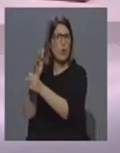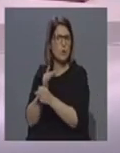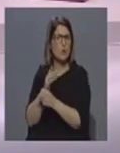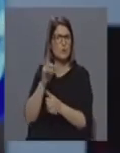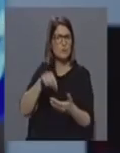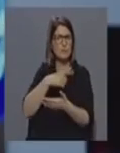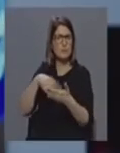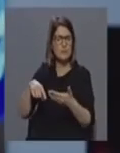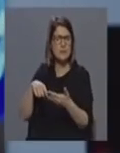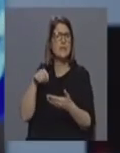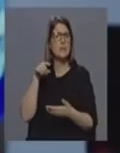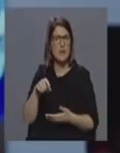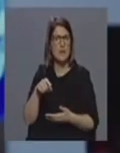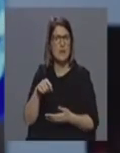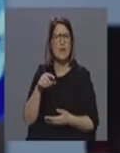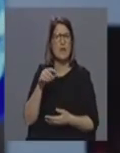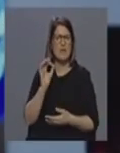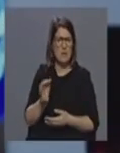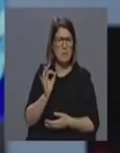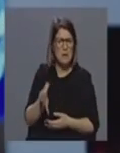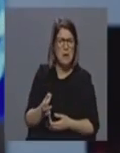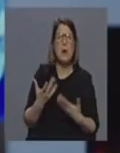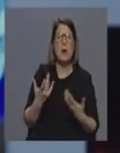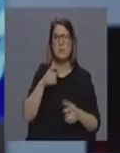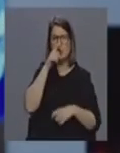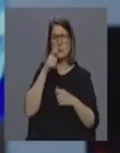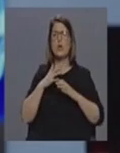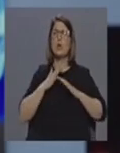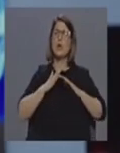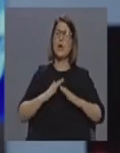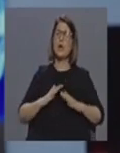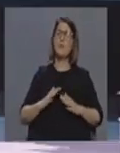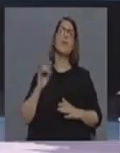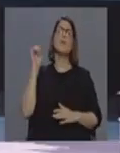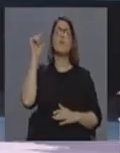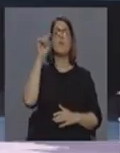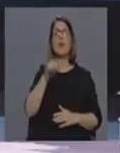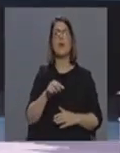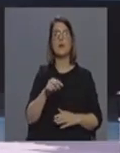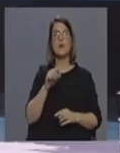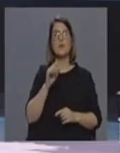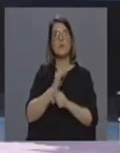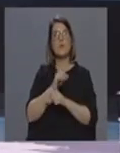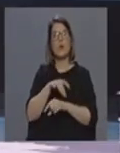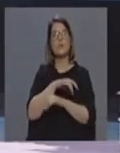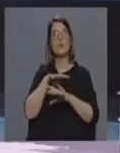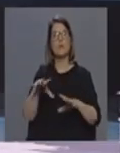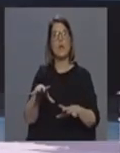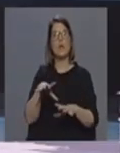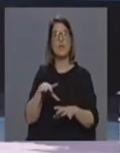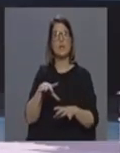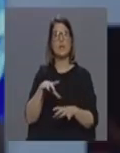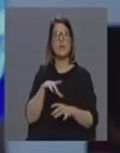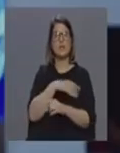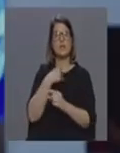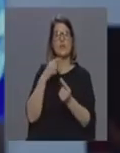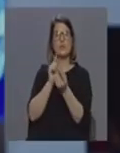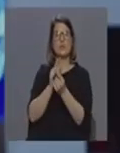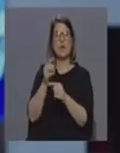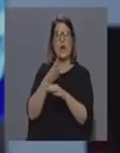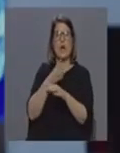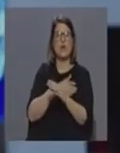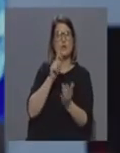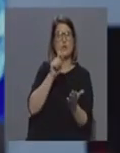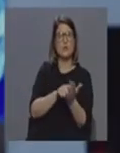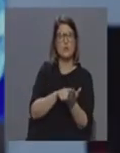isso justifica-se esse tipo de comportamento ou as pessoas podem estar tranquilas descansadas e podem comparecer no hospital para as suas consultas já agendadas elas